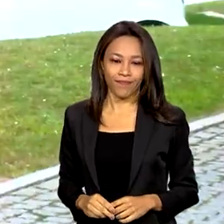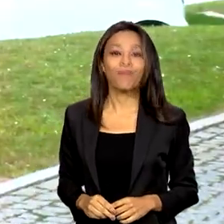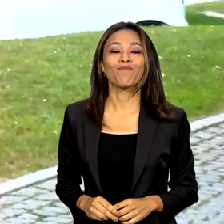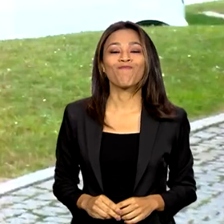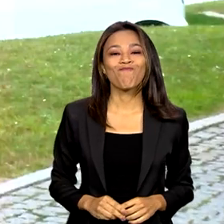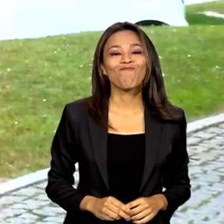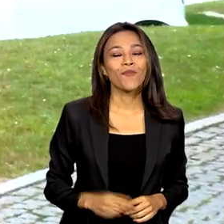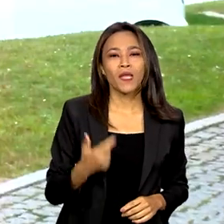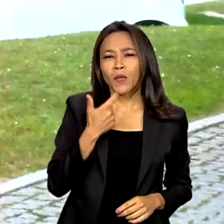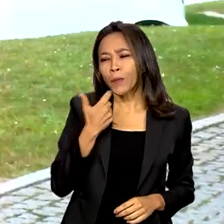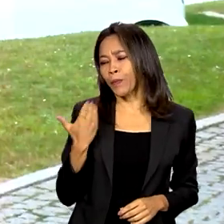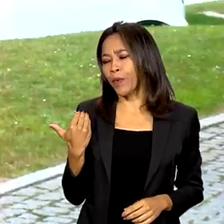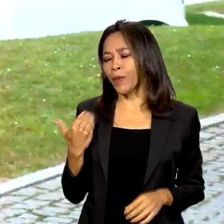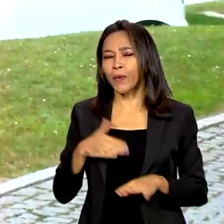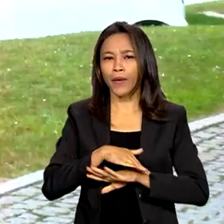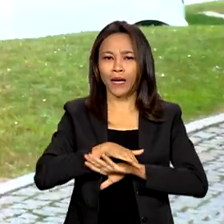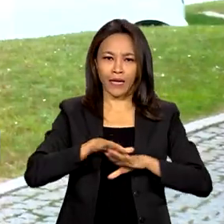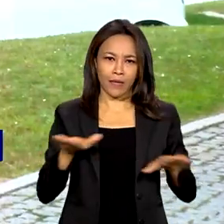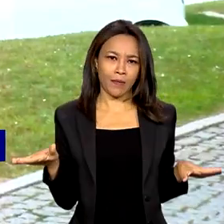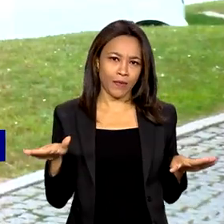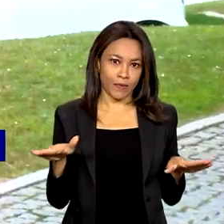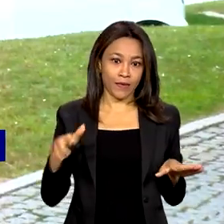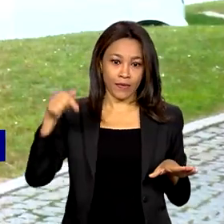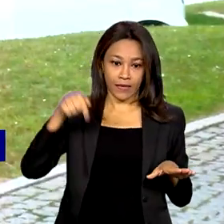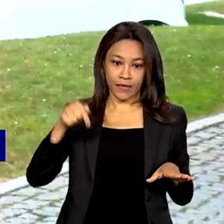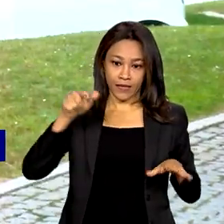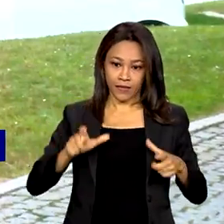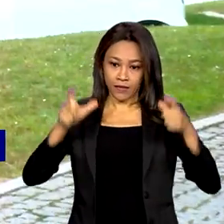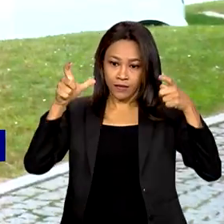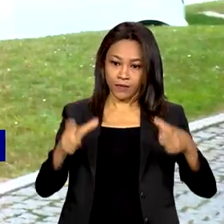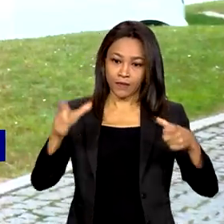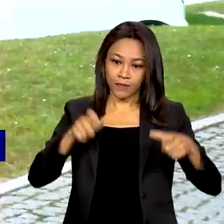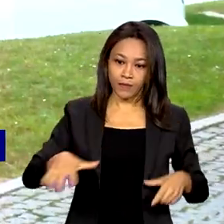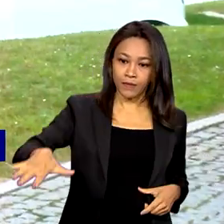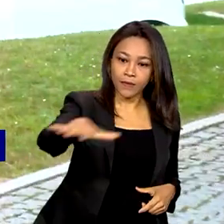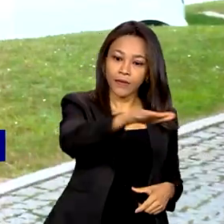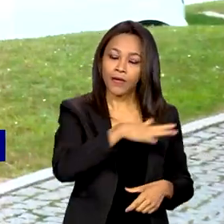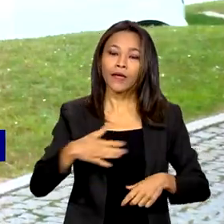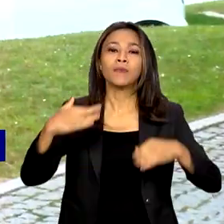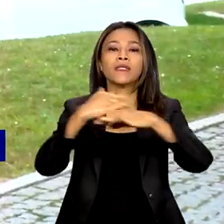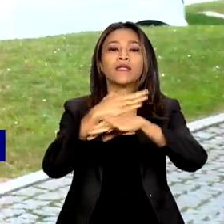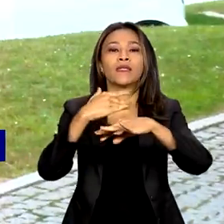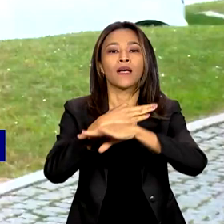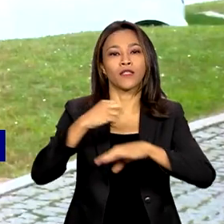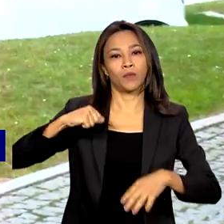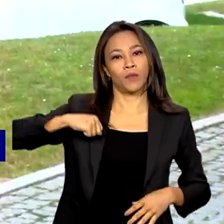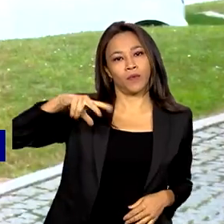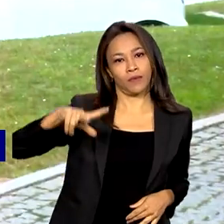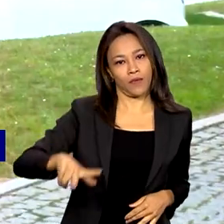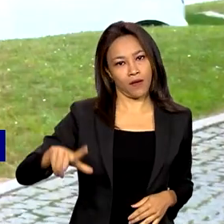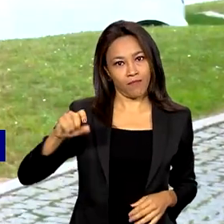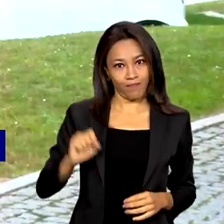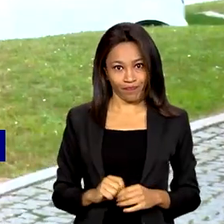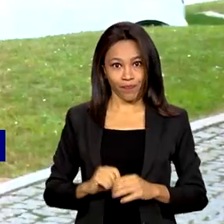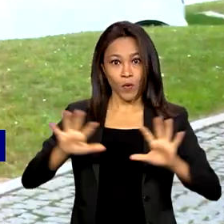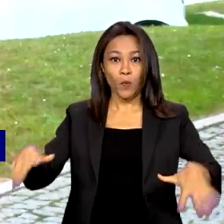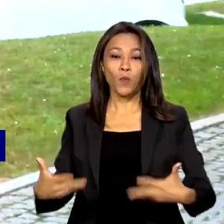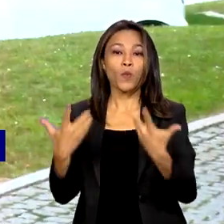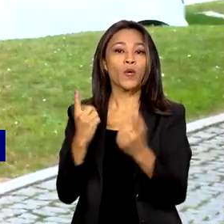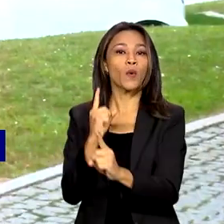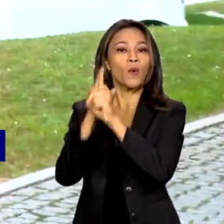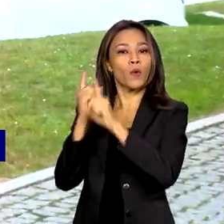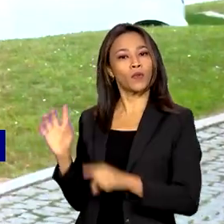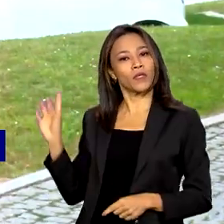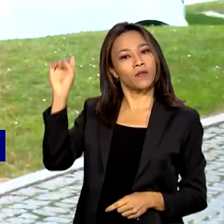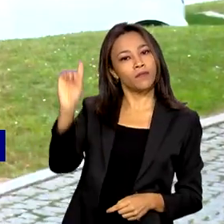Vanessa, acabou ainda há pouco, aqui em Matosinho, na periferia do Porto, a segunda maior cidade de Portugal, o evento em que participou o presidente Lula e o